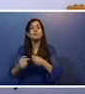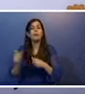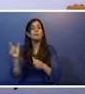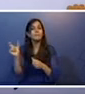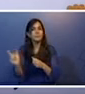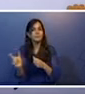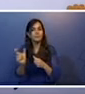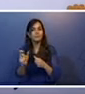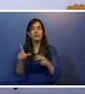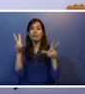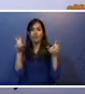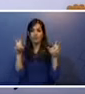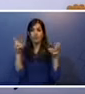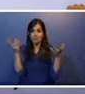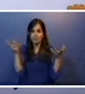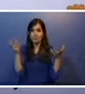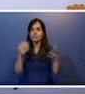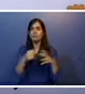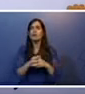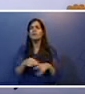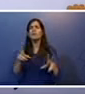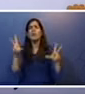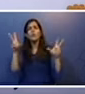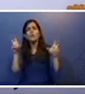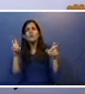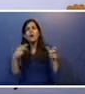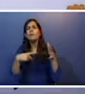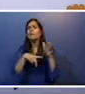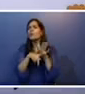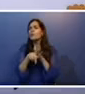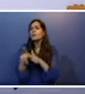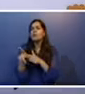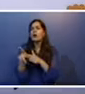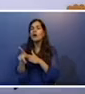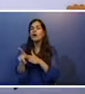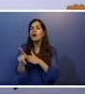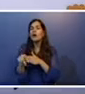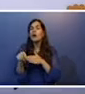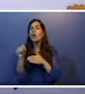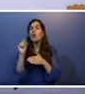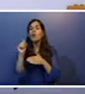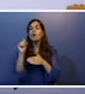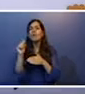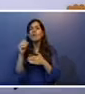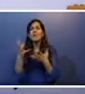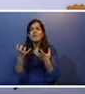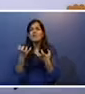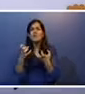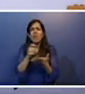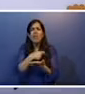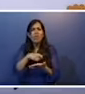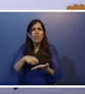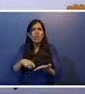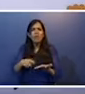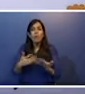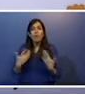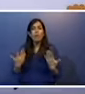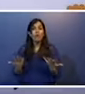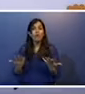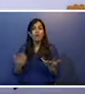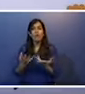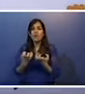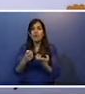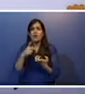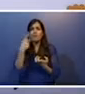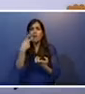Para chegar aos temas, o leitor deve se perguntar qual era a intenção do autor a escrever essa história? O que ele